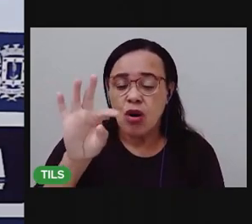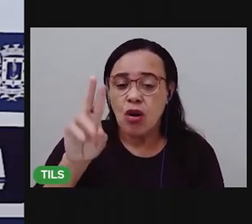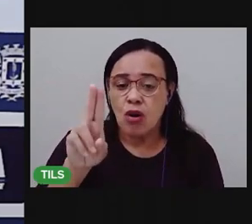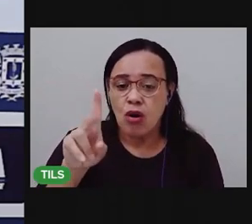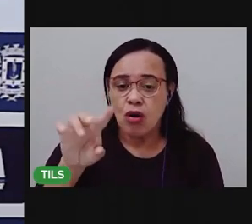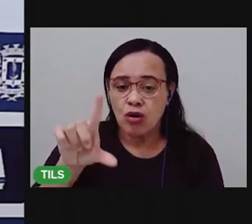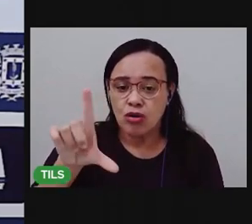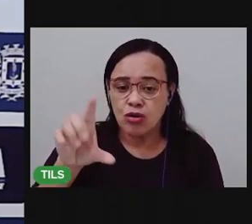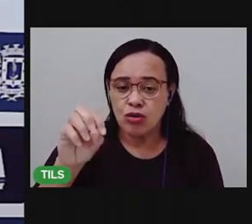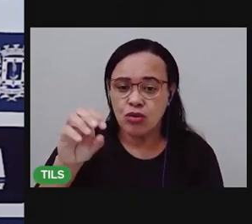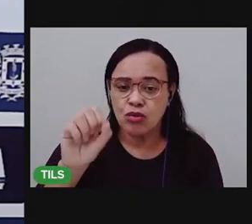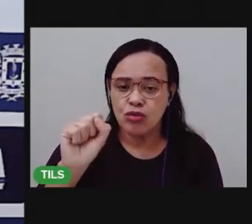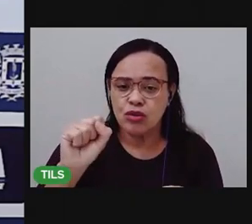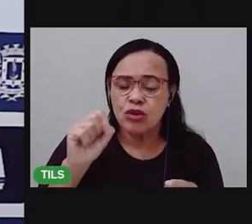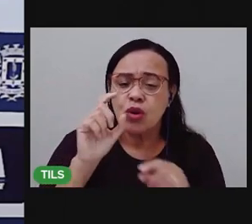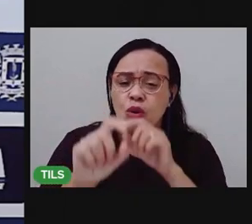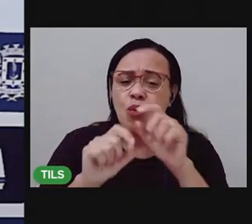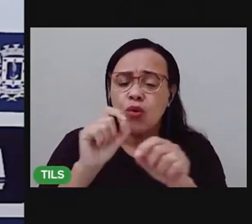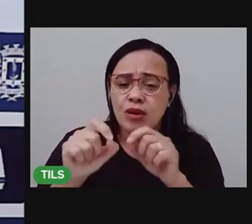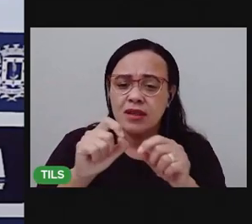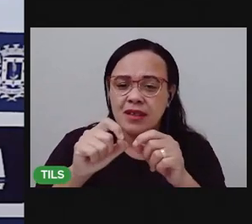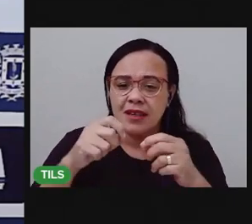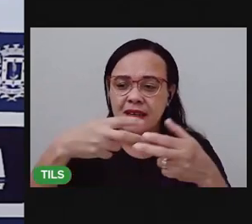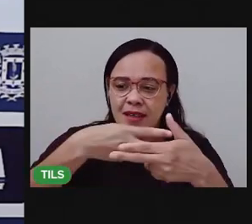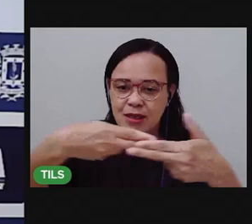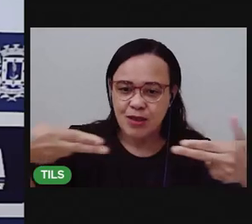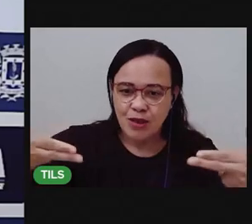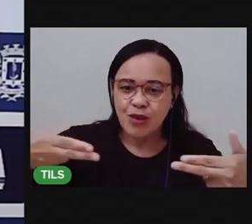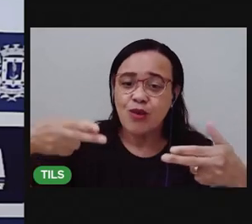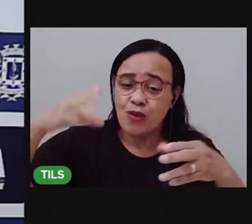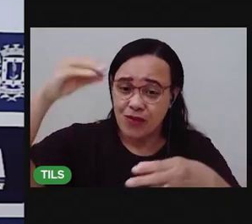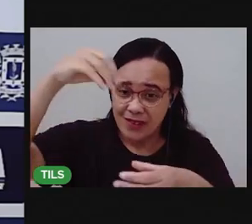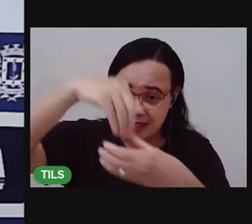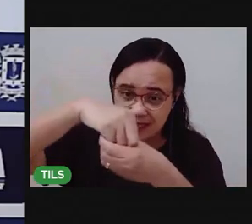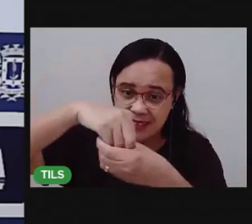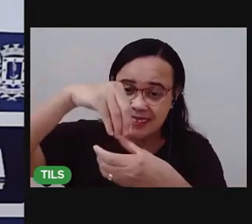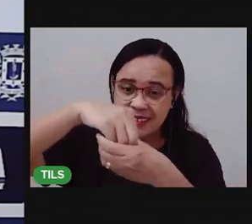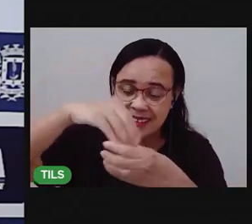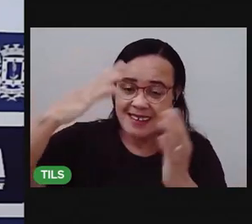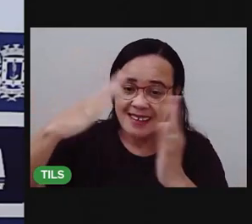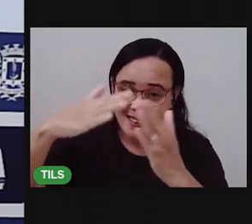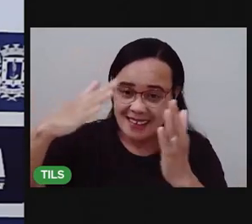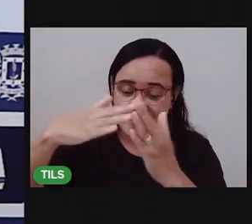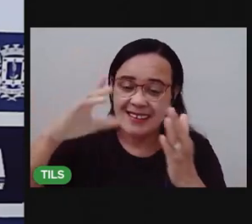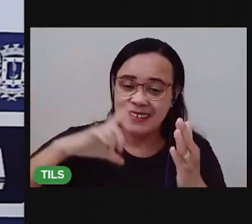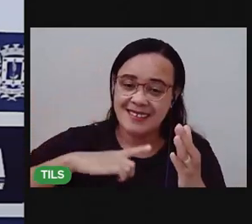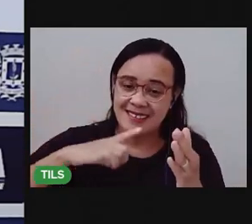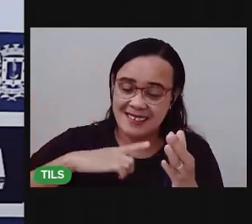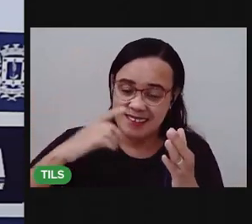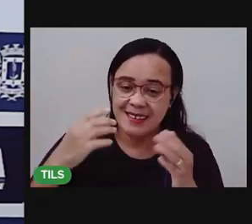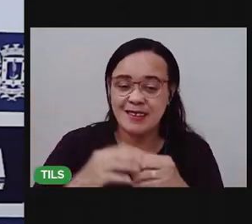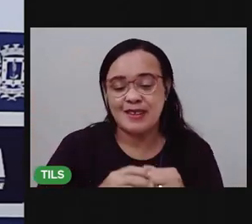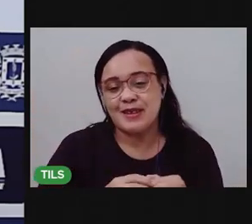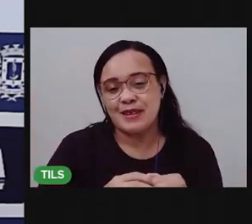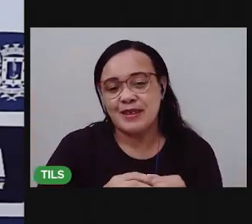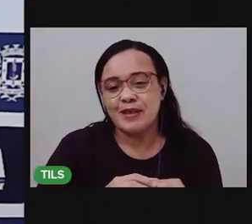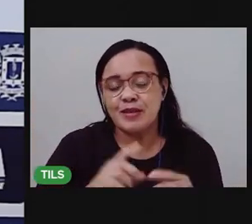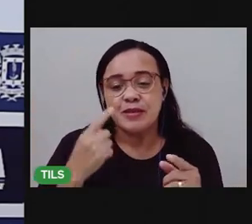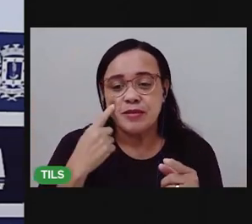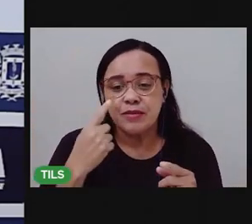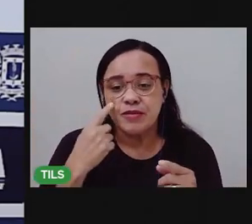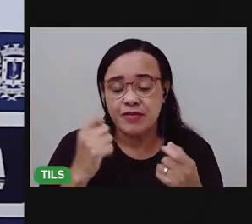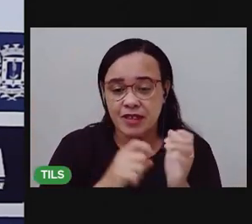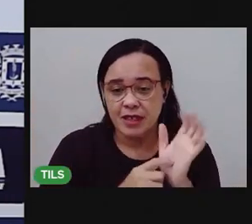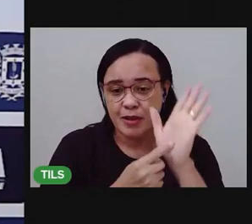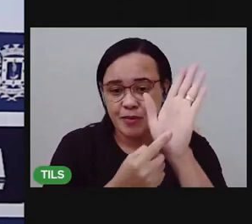que você tem aí em casa, que é de fácil acesso. Tá bom? Vou apresentar agora o slide da